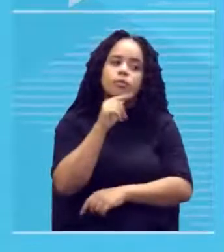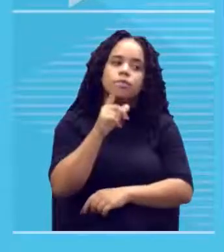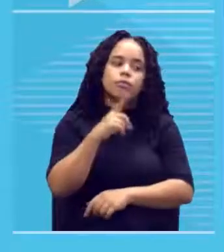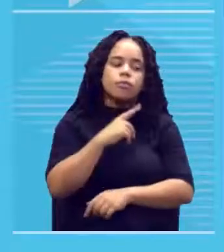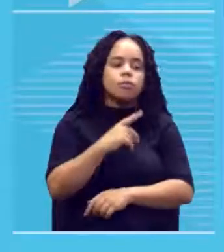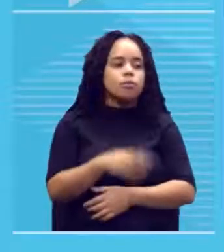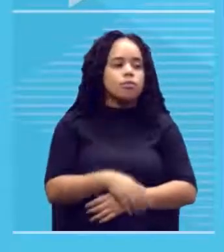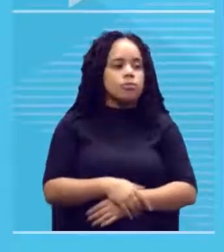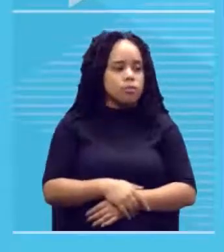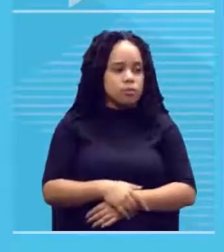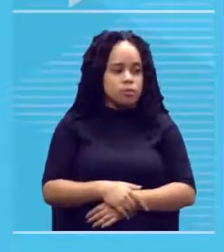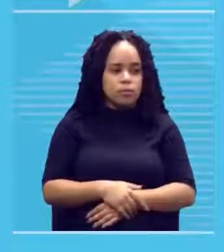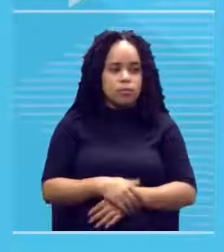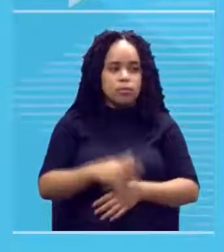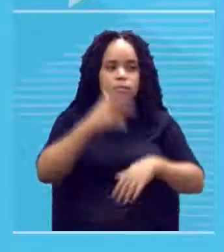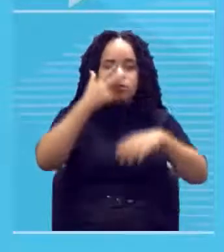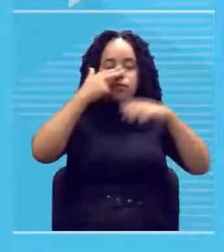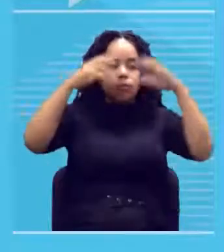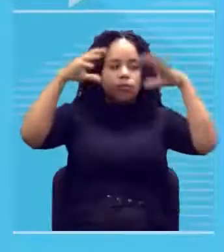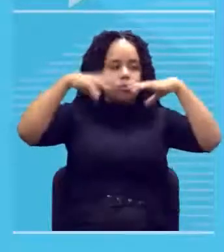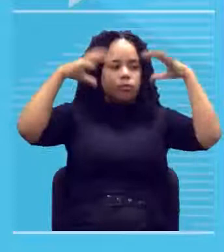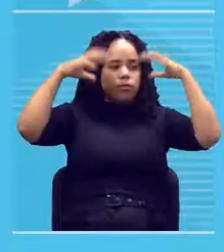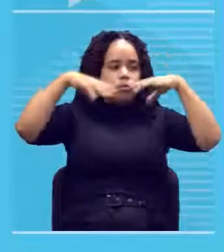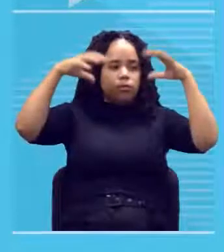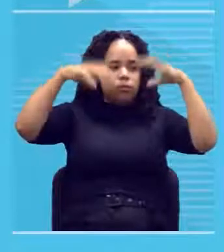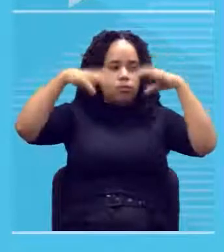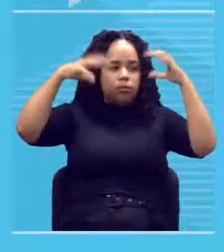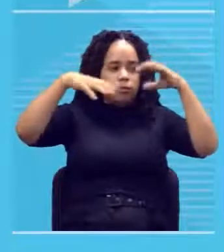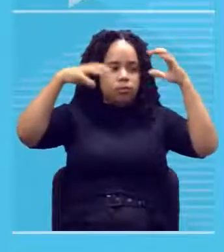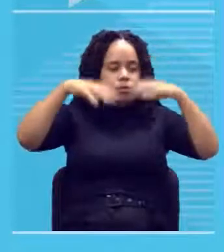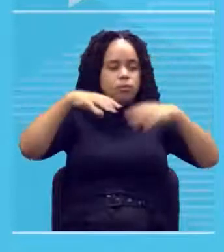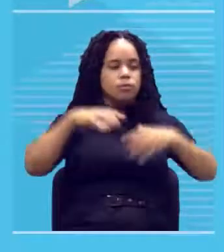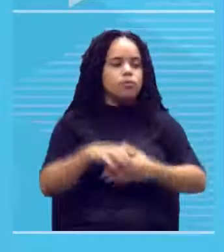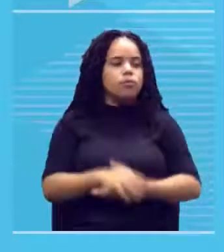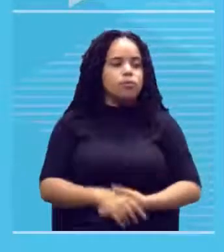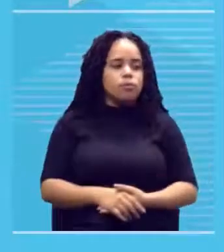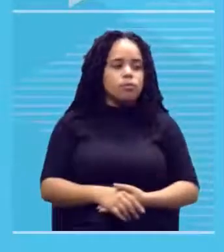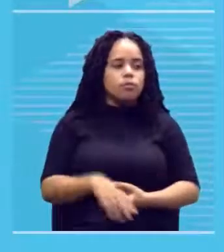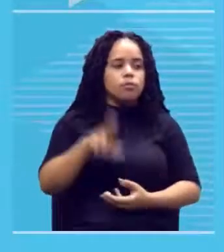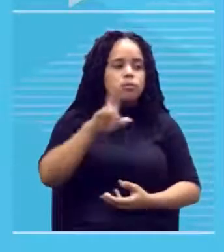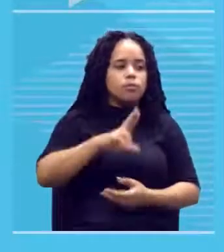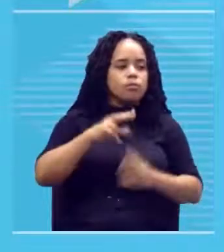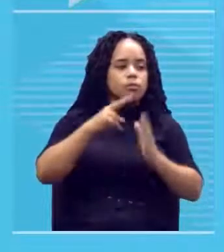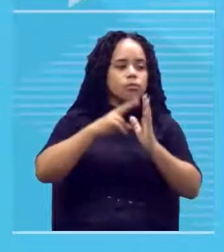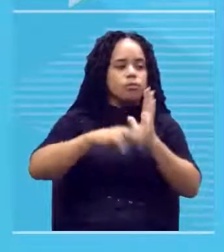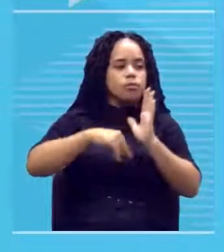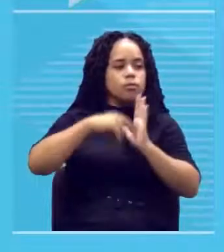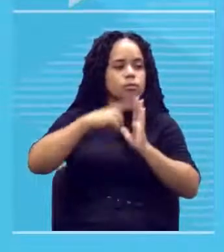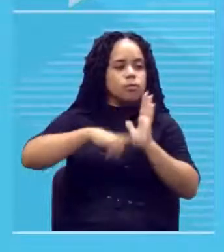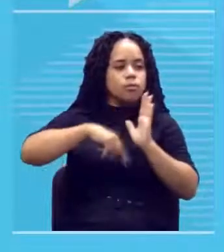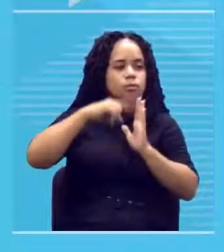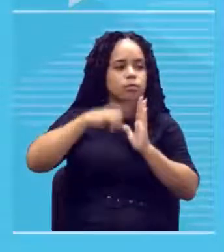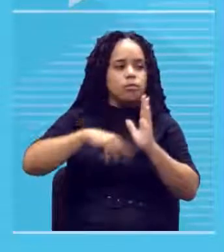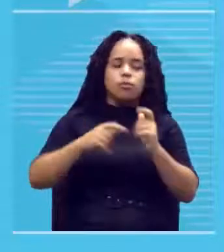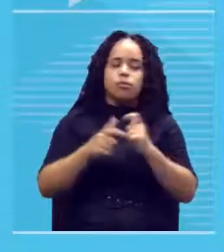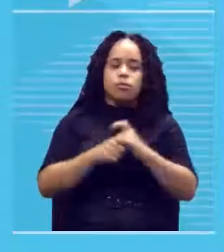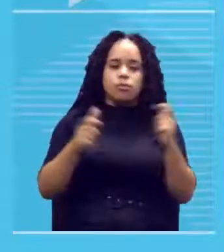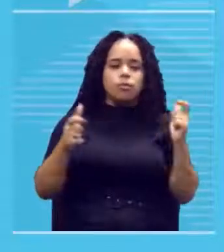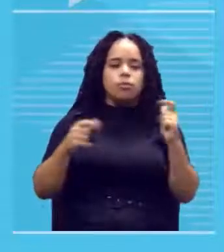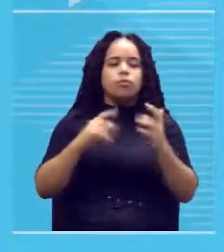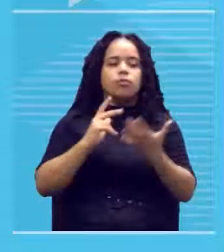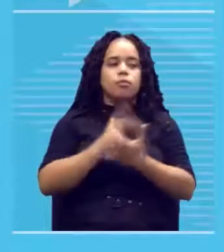parece que choveu foi usado pincel majoritariamente o pincel